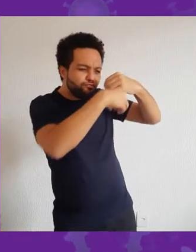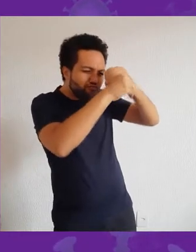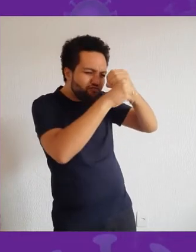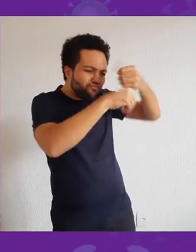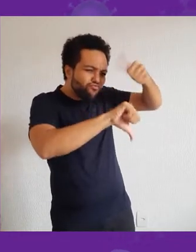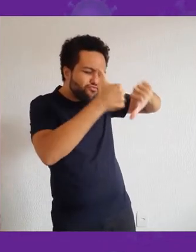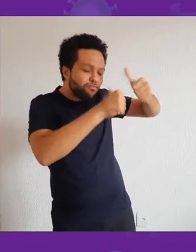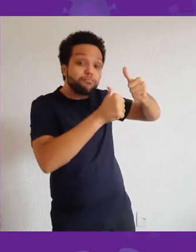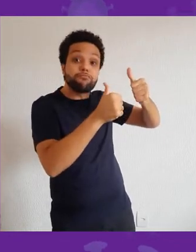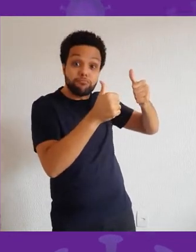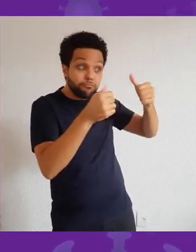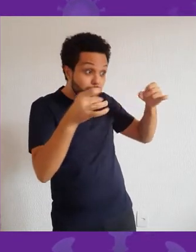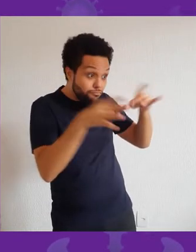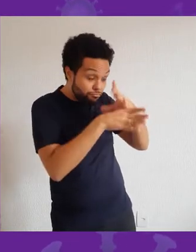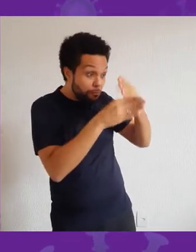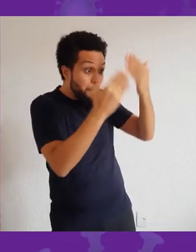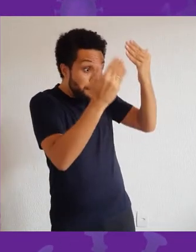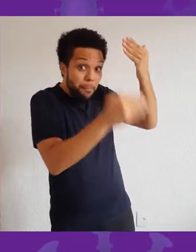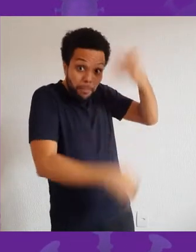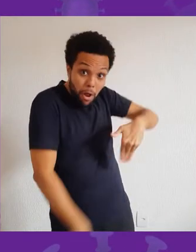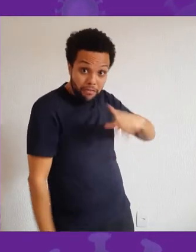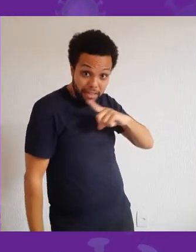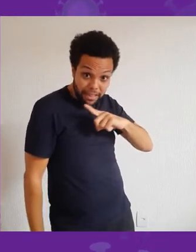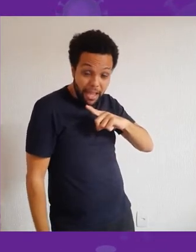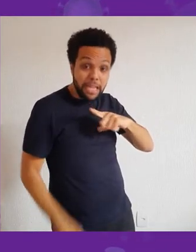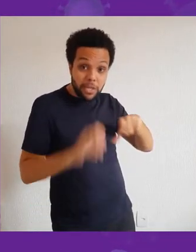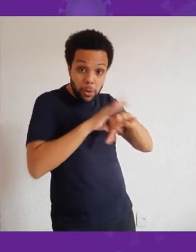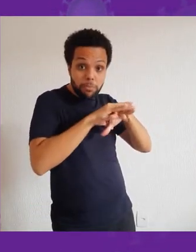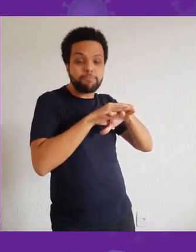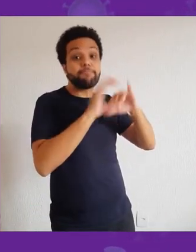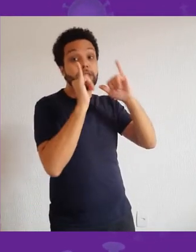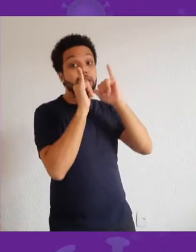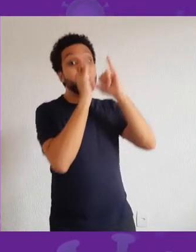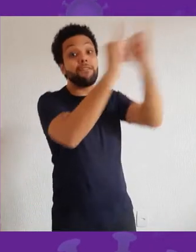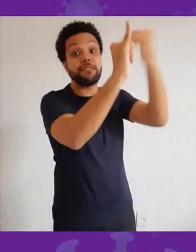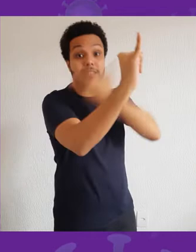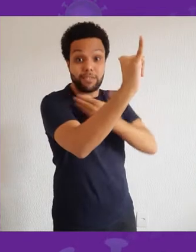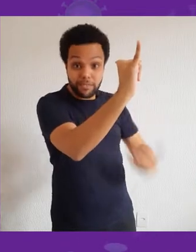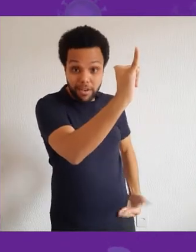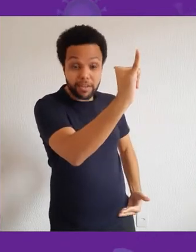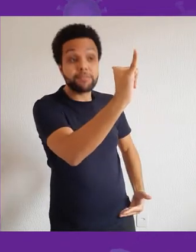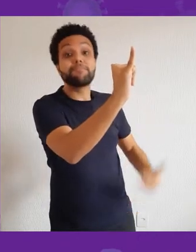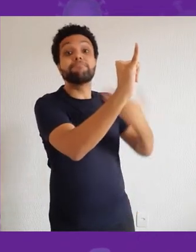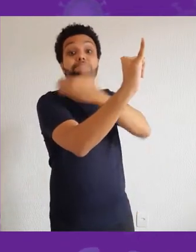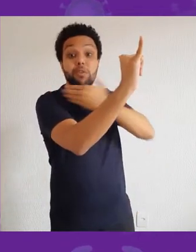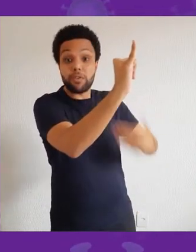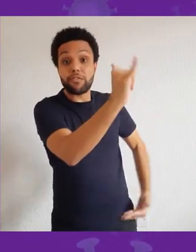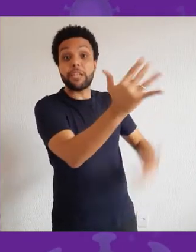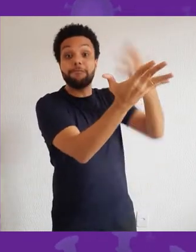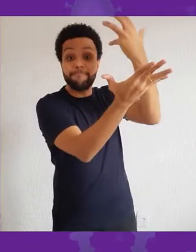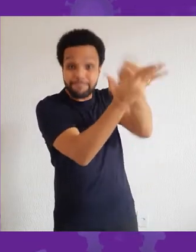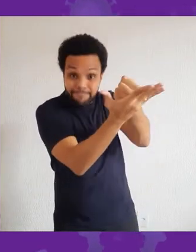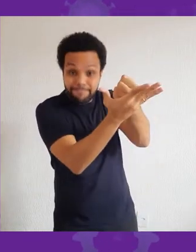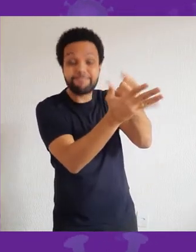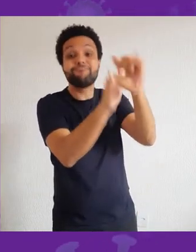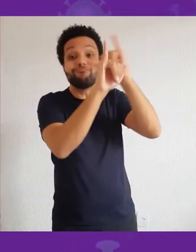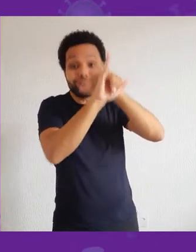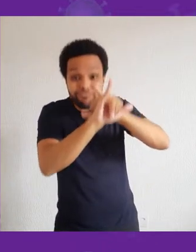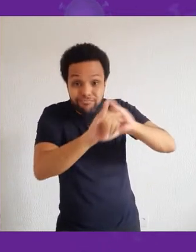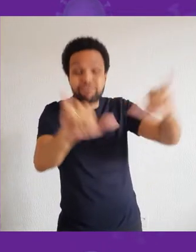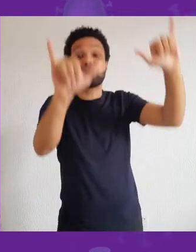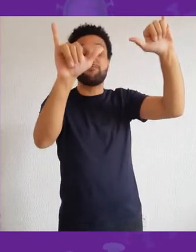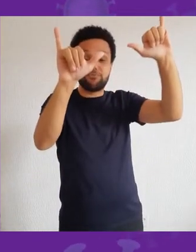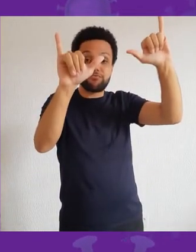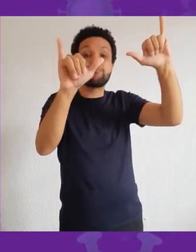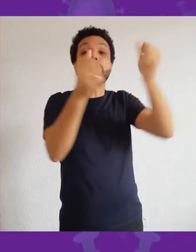Hoje existe uma possibilidade de que a subnotificação está chegando em torno de 93%, ou seja, os